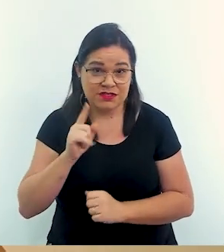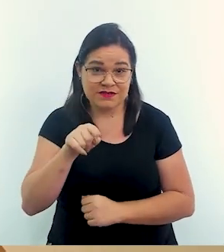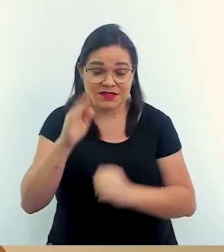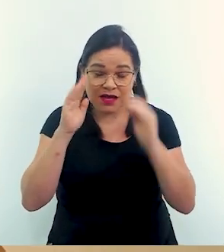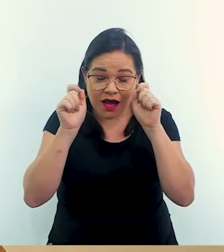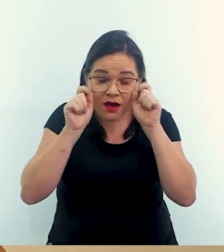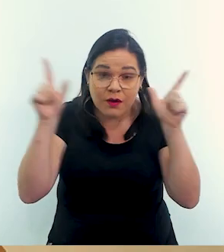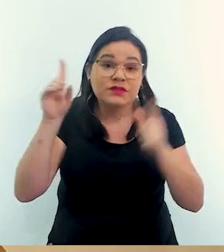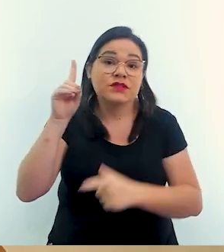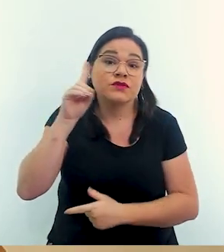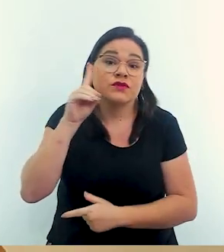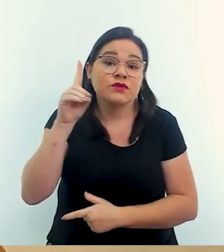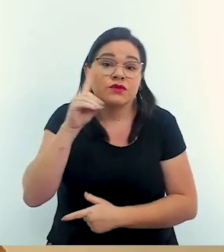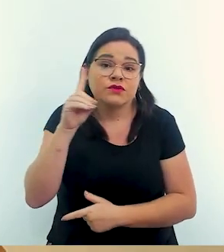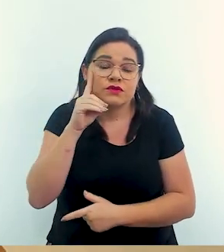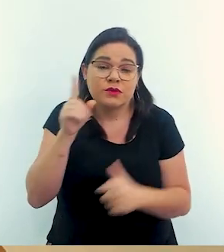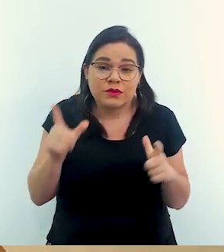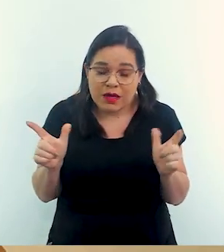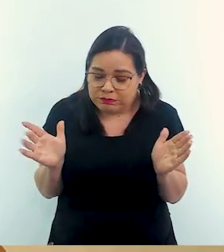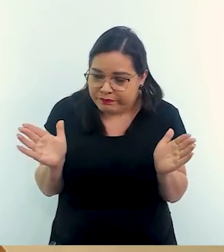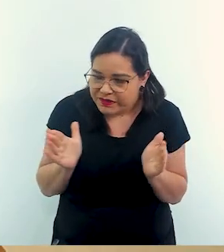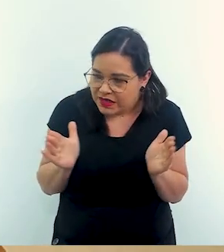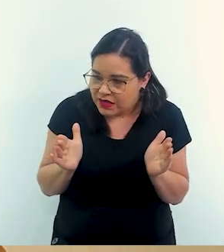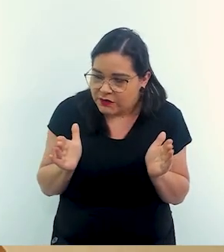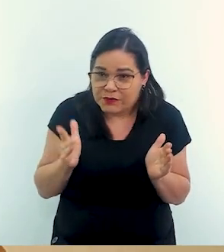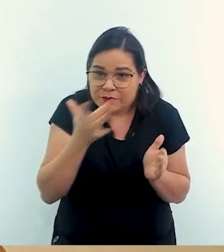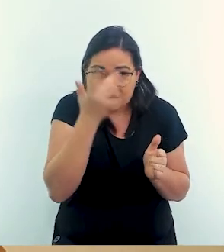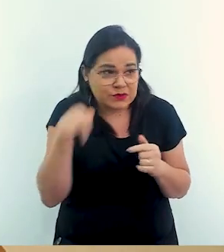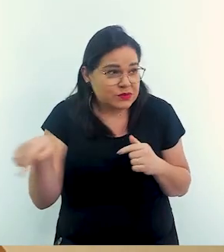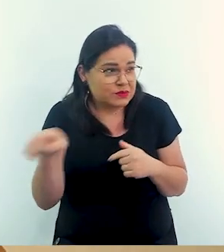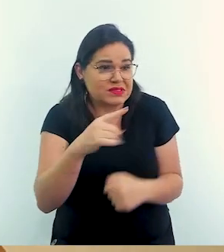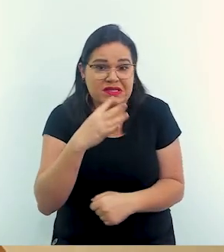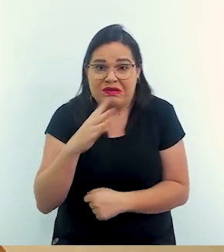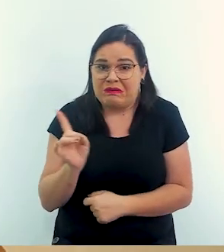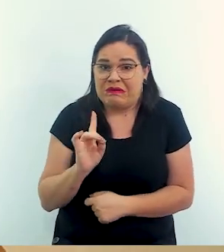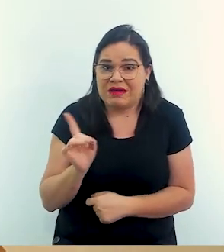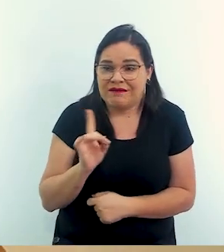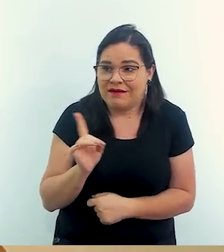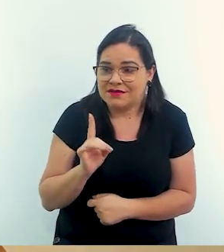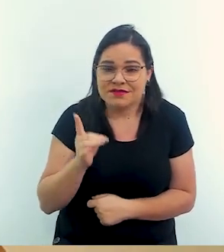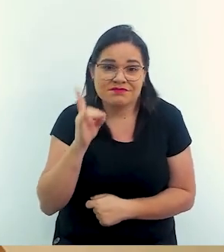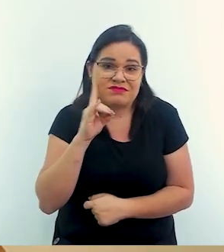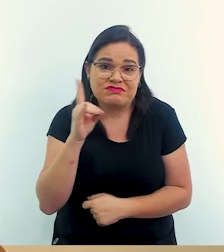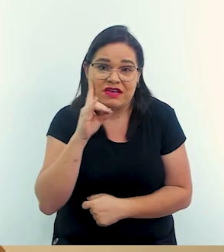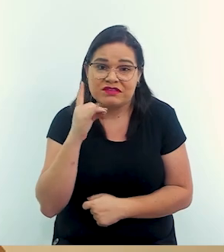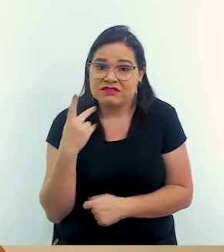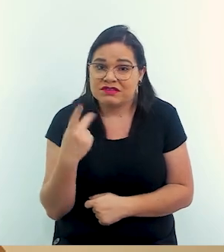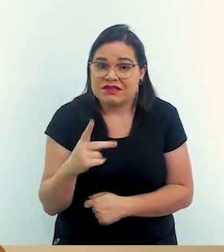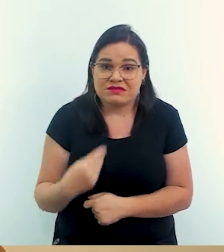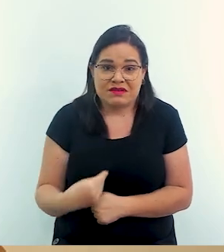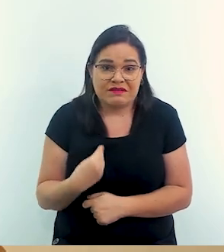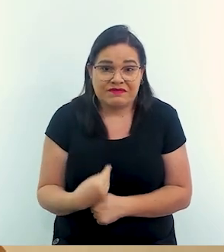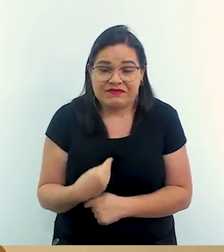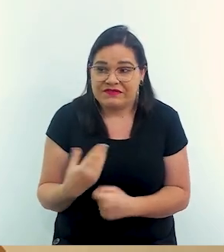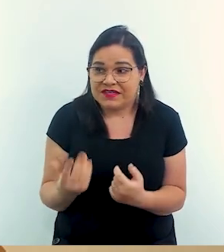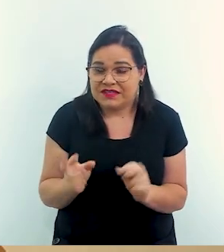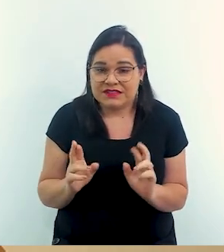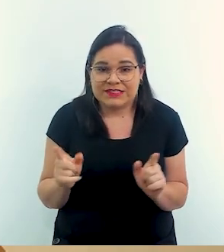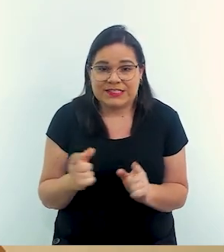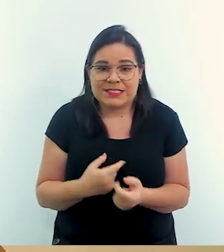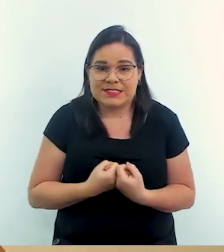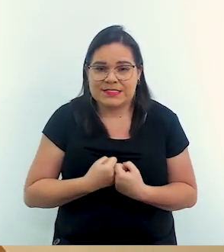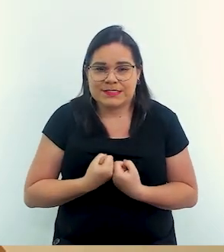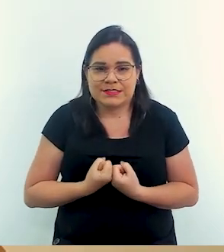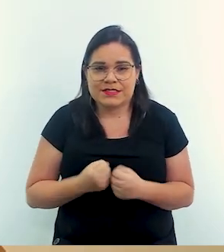Imagina, Lia, você acordar todos os dias num cubículo com pessoas que você não conhece, que não tem a mesma rotina que você. Então,